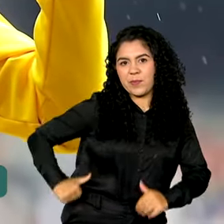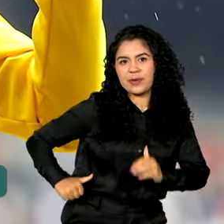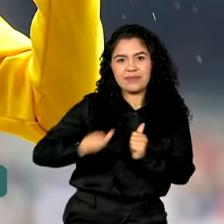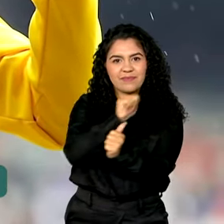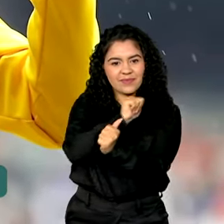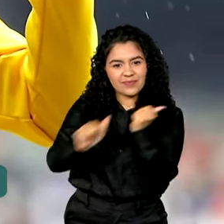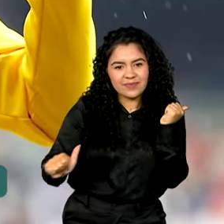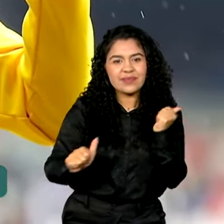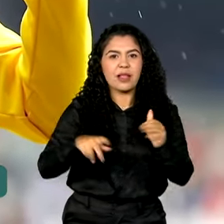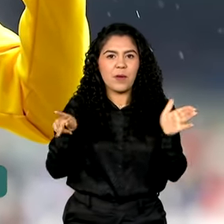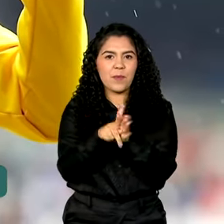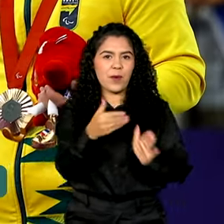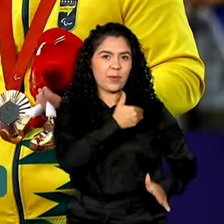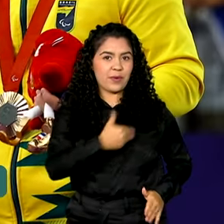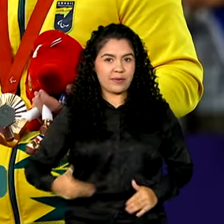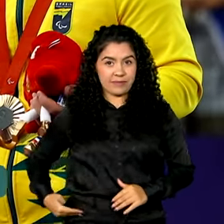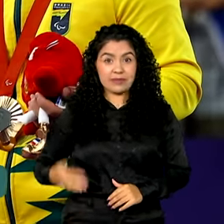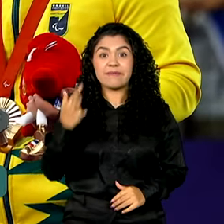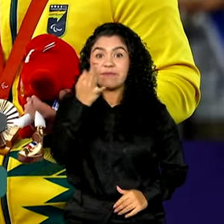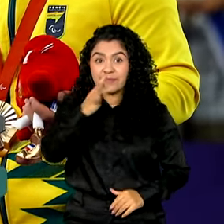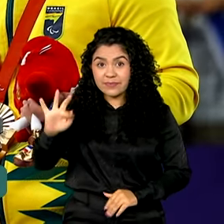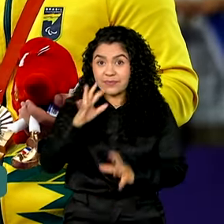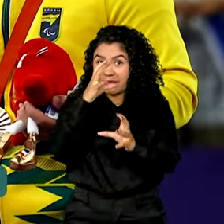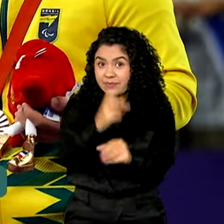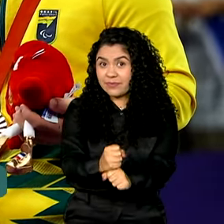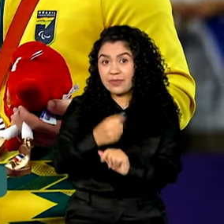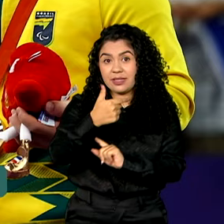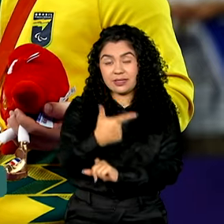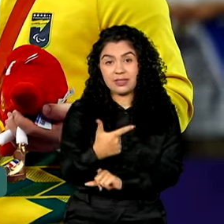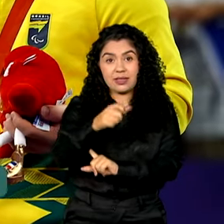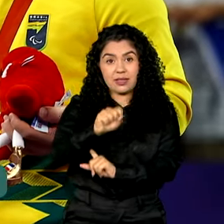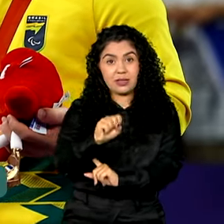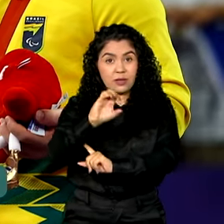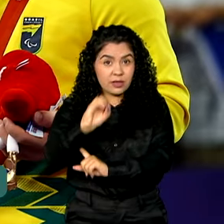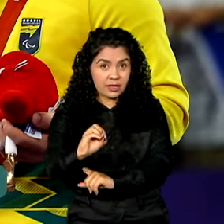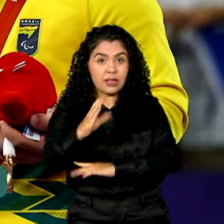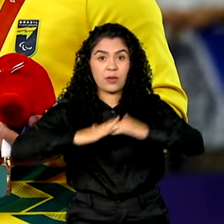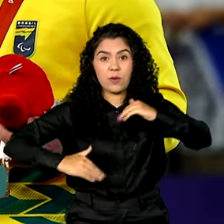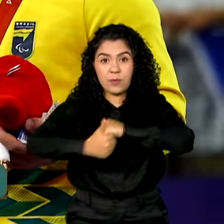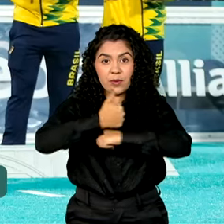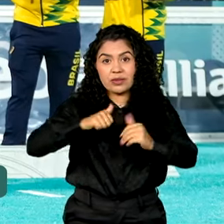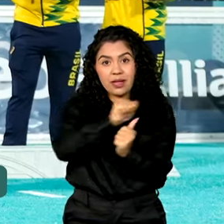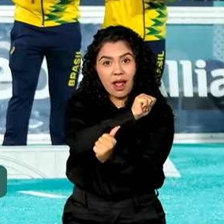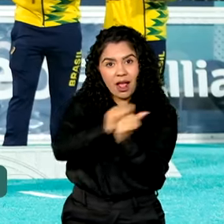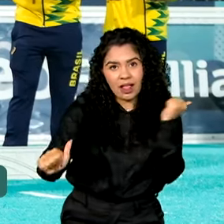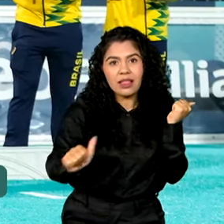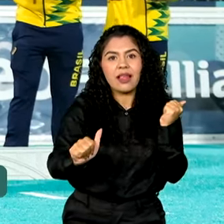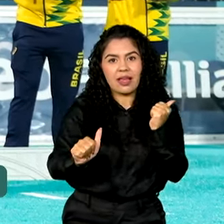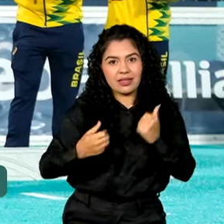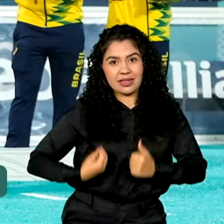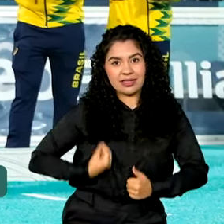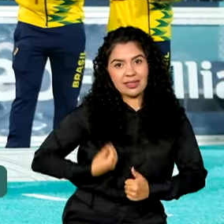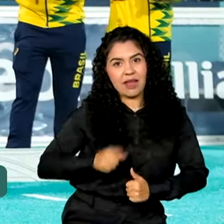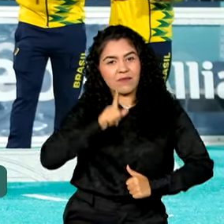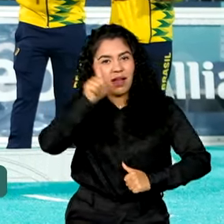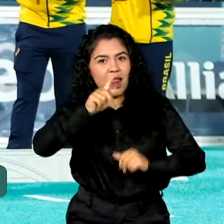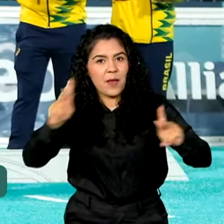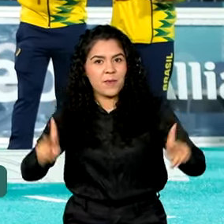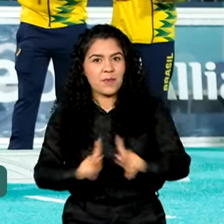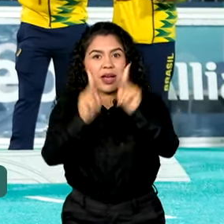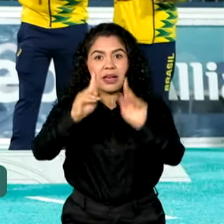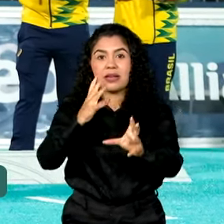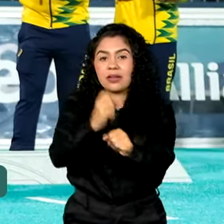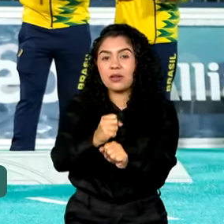patrocínio do governo federal. Dos 280 atletas brasileiros em Paris, 274